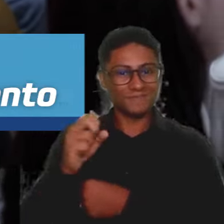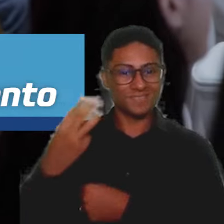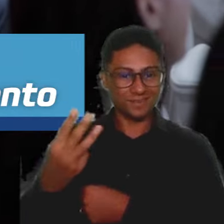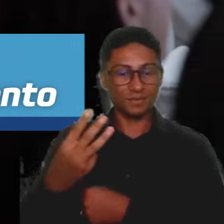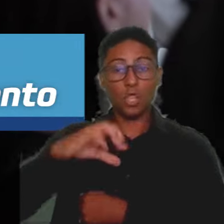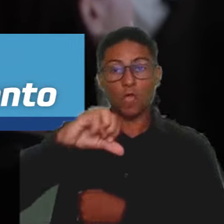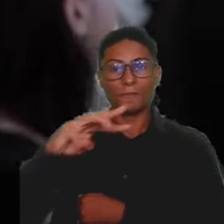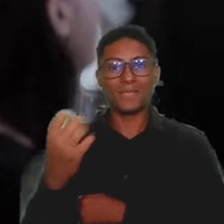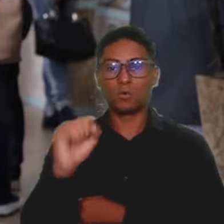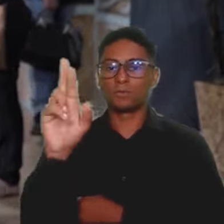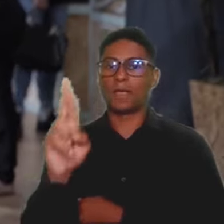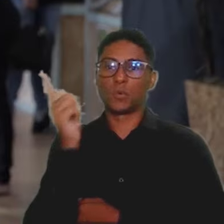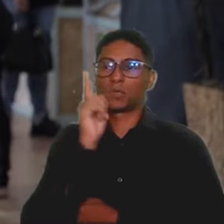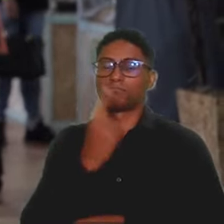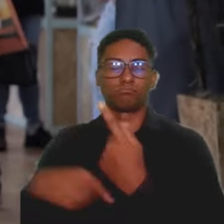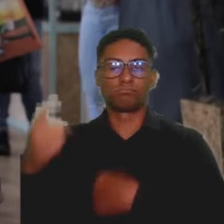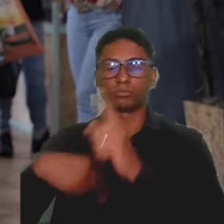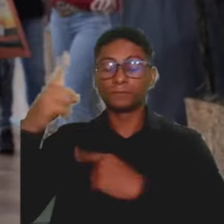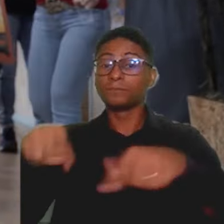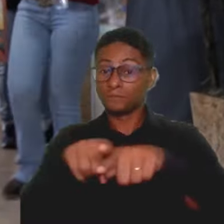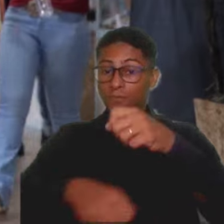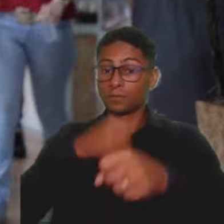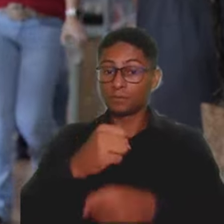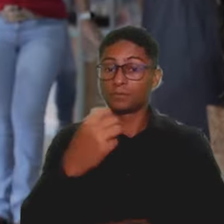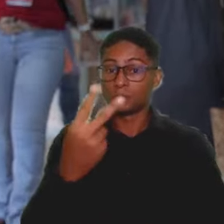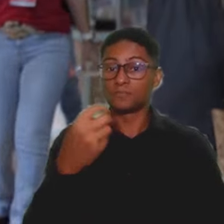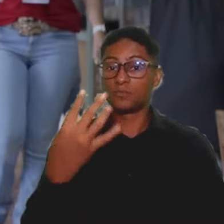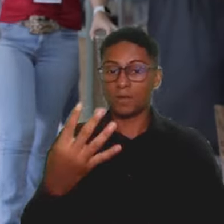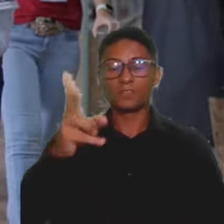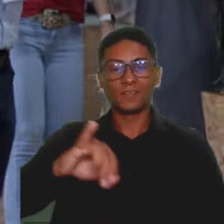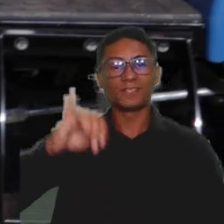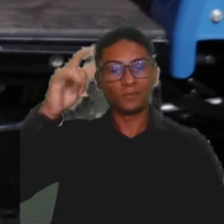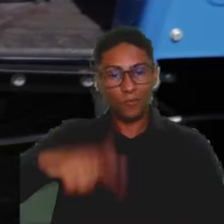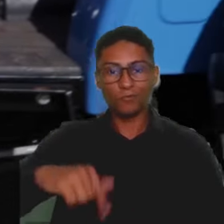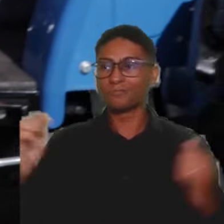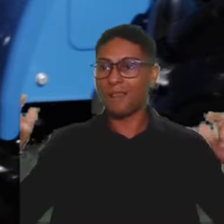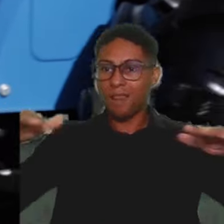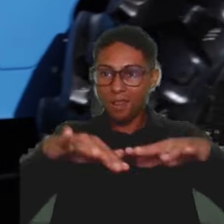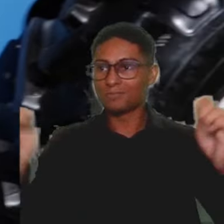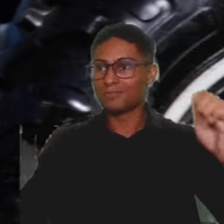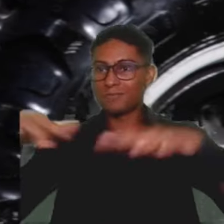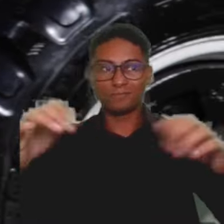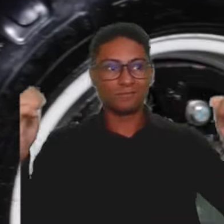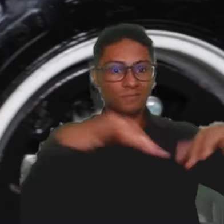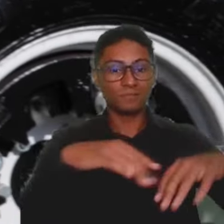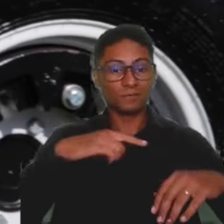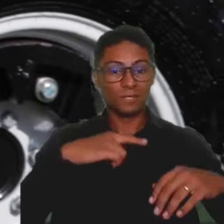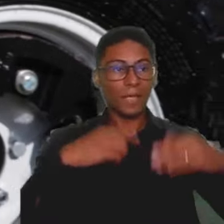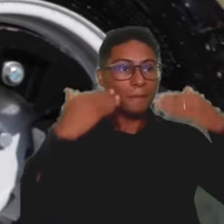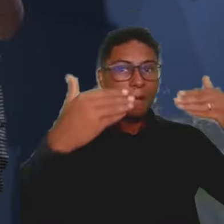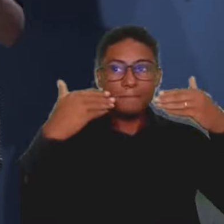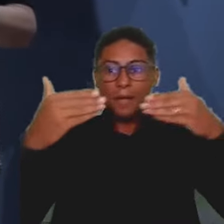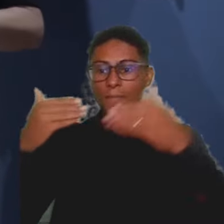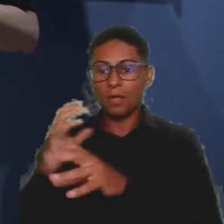9 milhões de reais. Para 2024, teremos novamente os Encontros de Negócios, cerca de 90 expositores no estande do